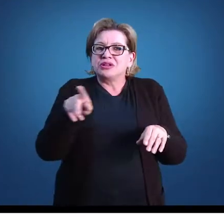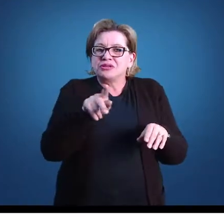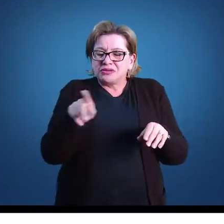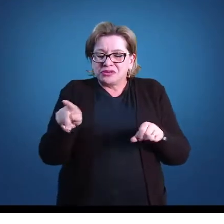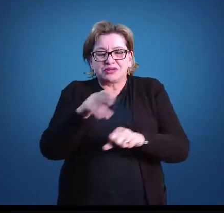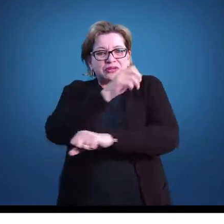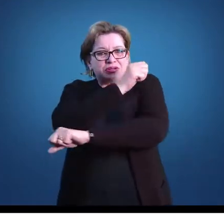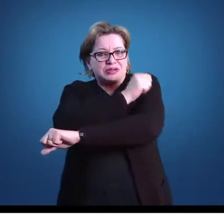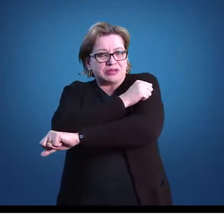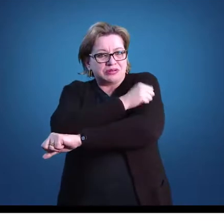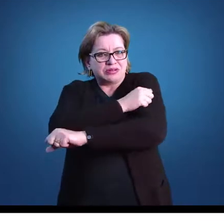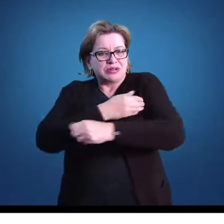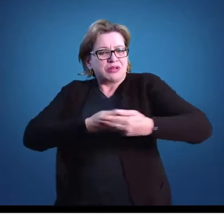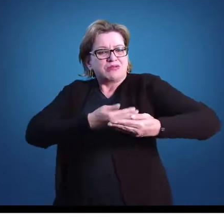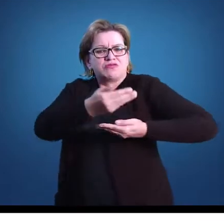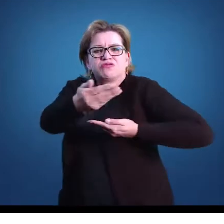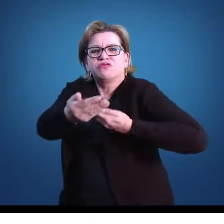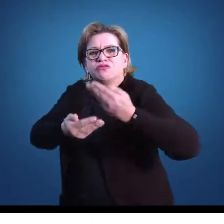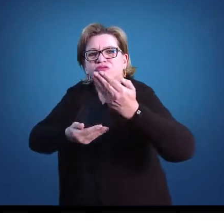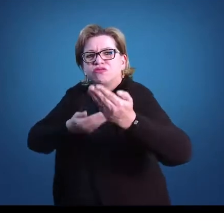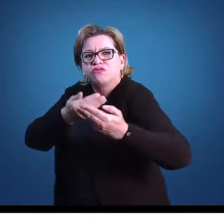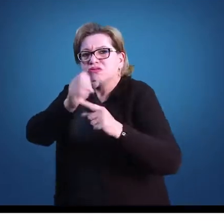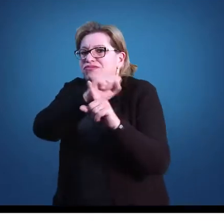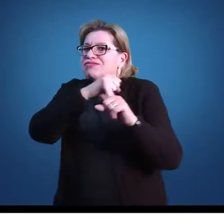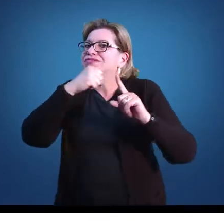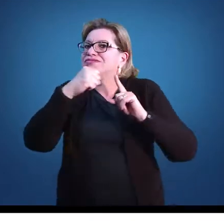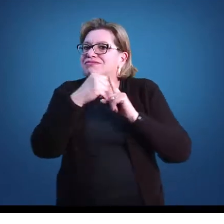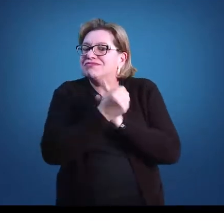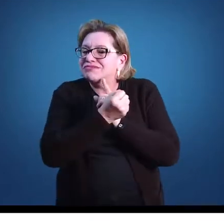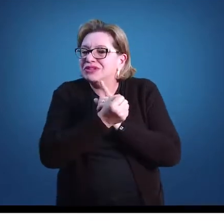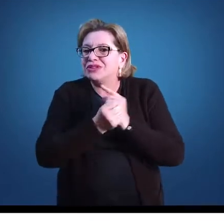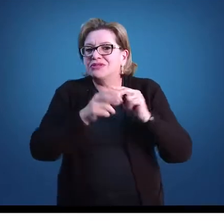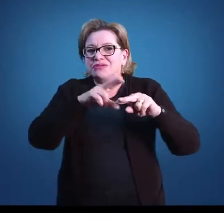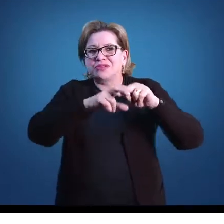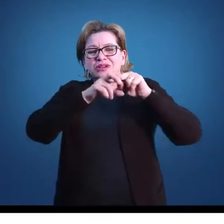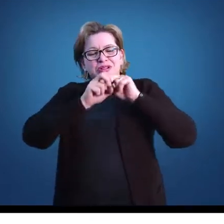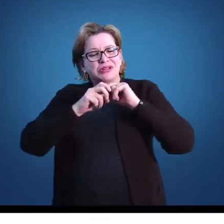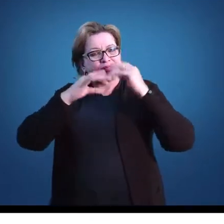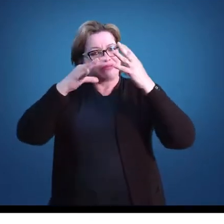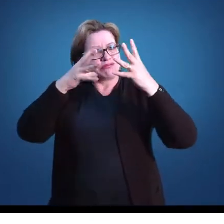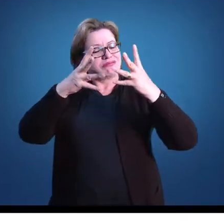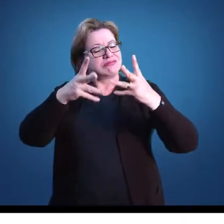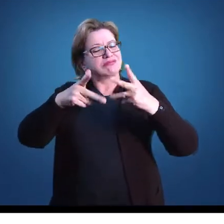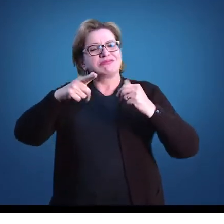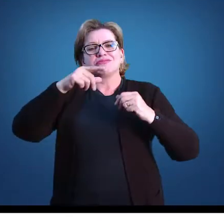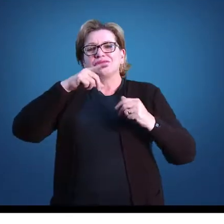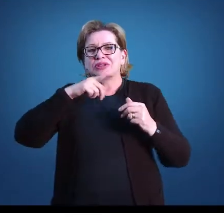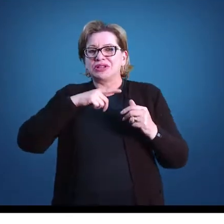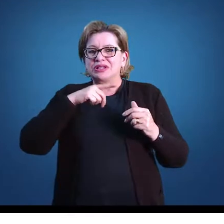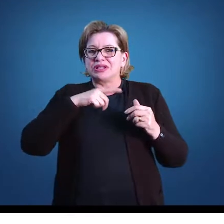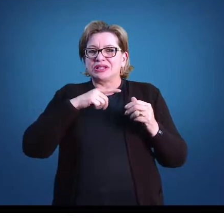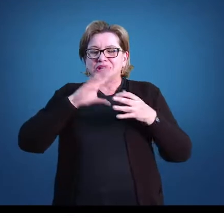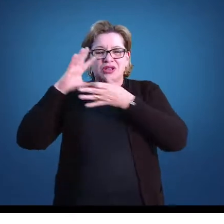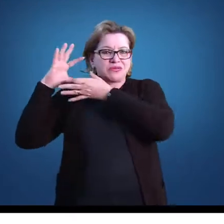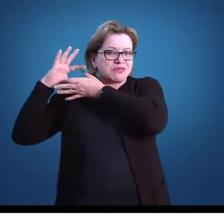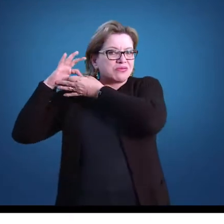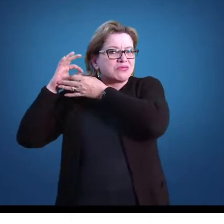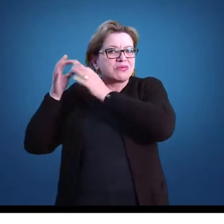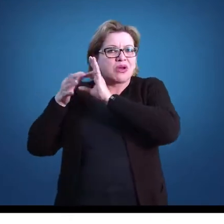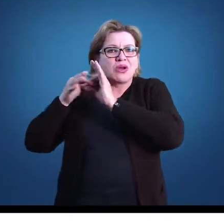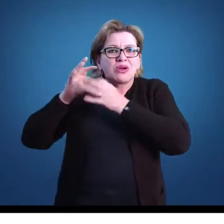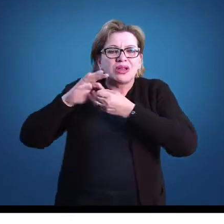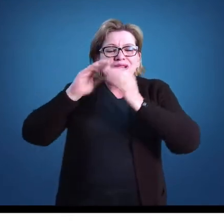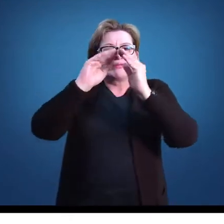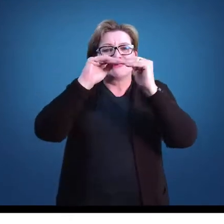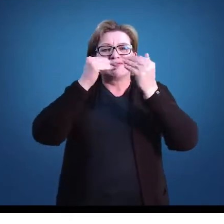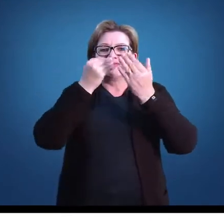dinâmica de relações sociais. Dessa forma, tudo o que envolve o contexto escolar, tudo o que